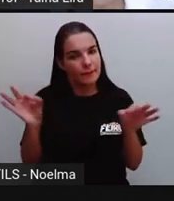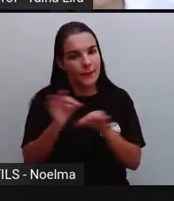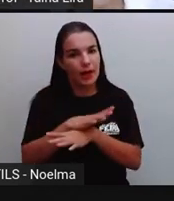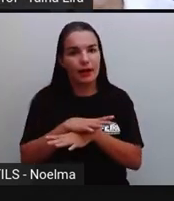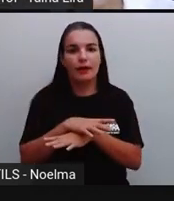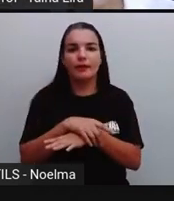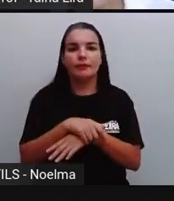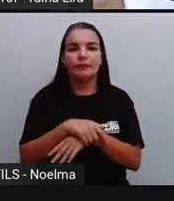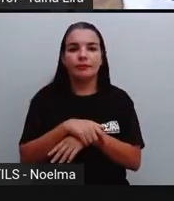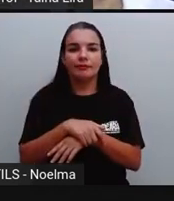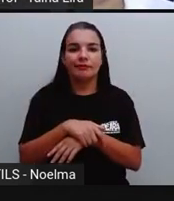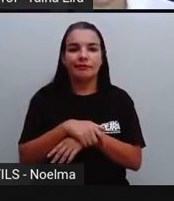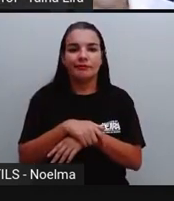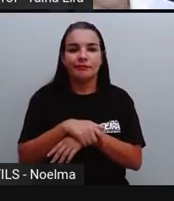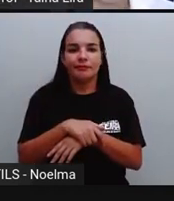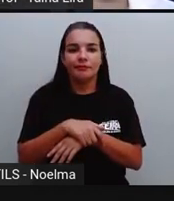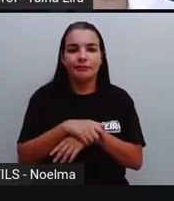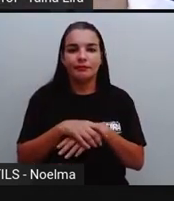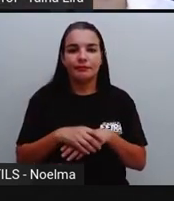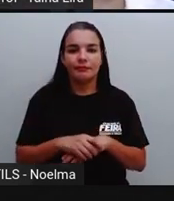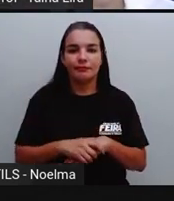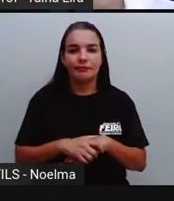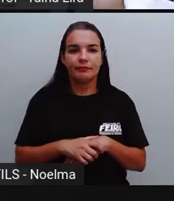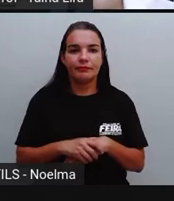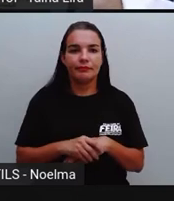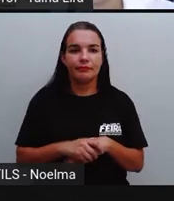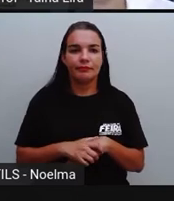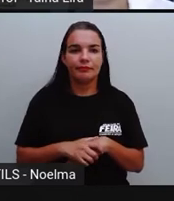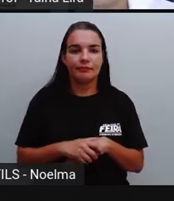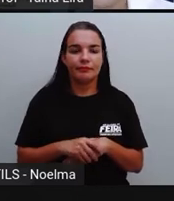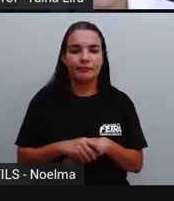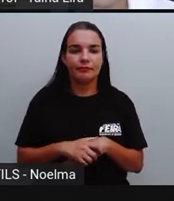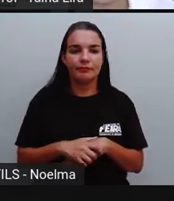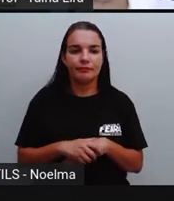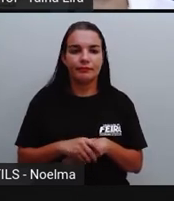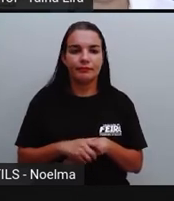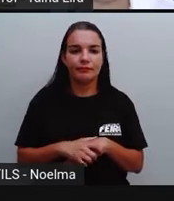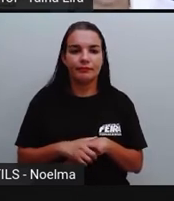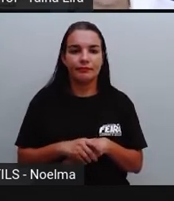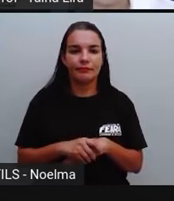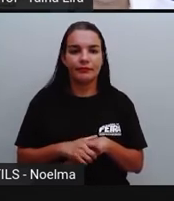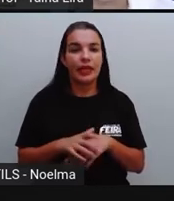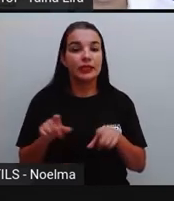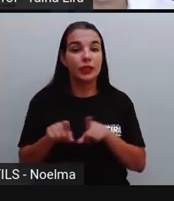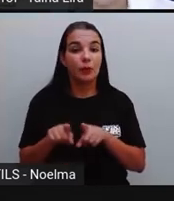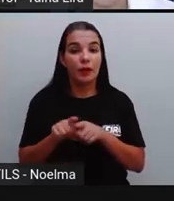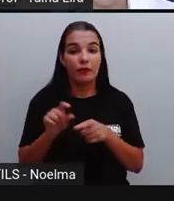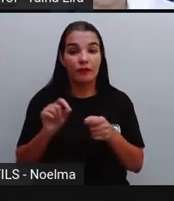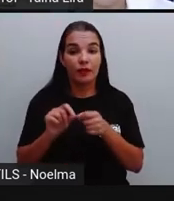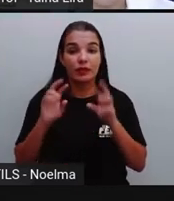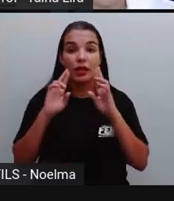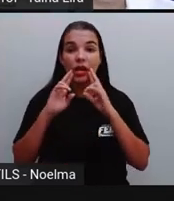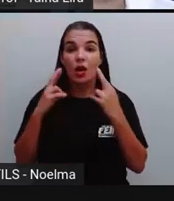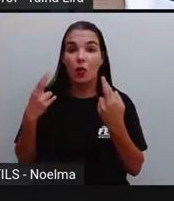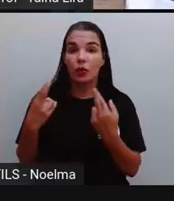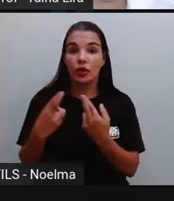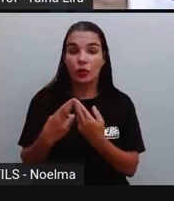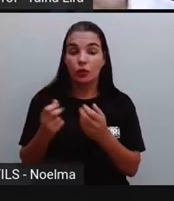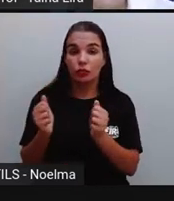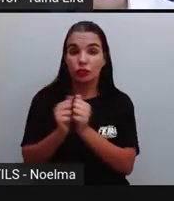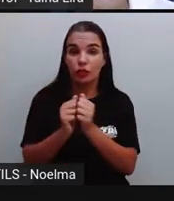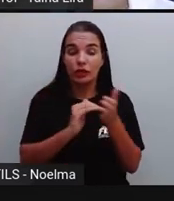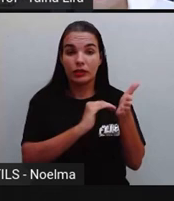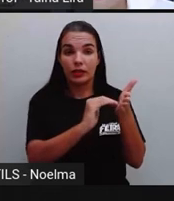essas solicitações até o órgão competente. Ele participa de reuniões aí, ó, com a